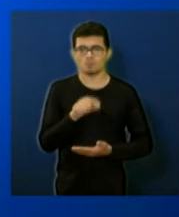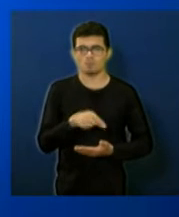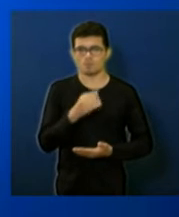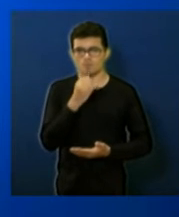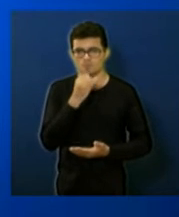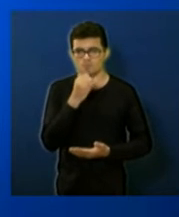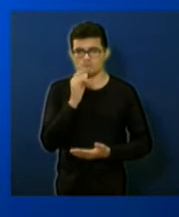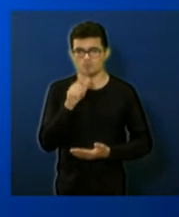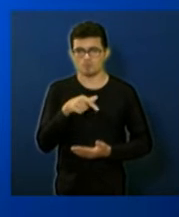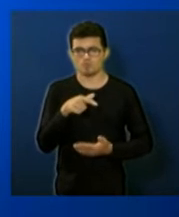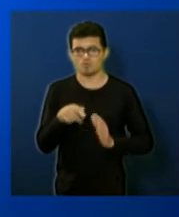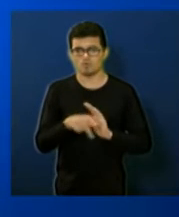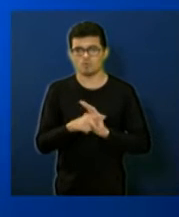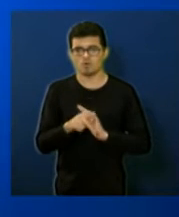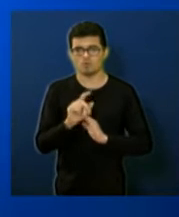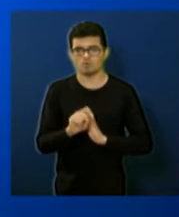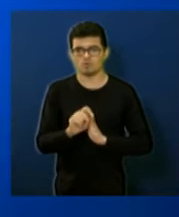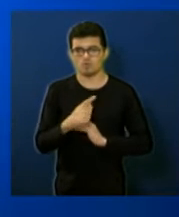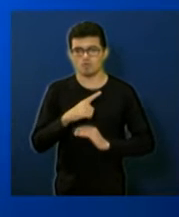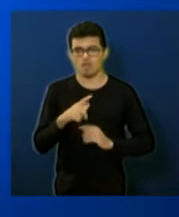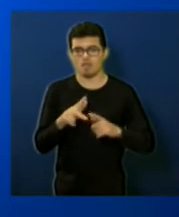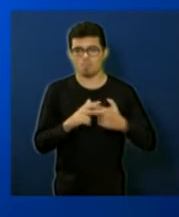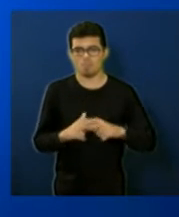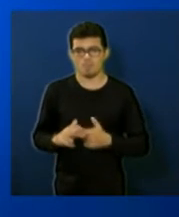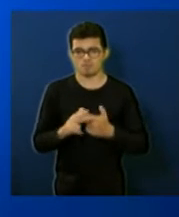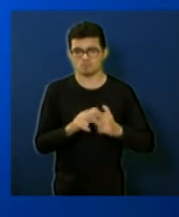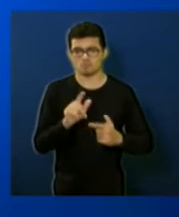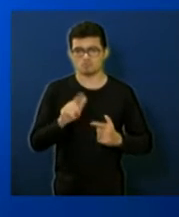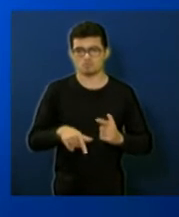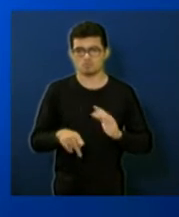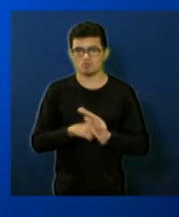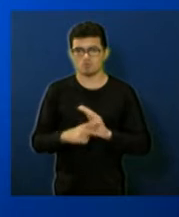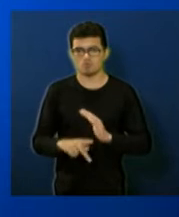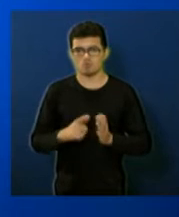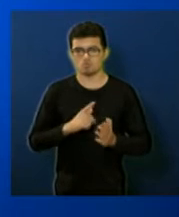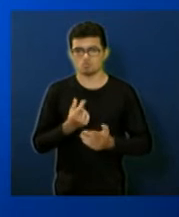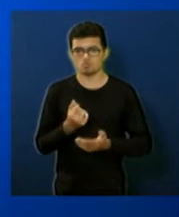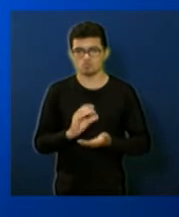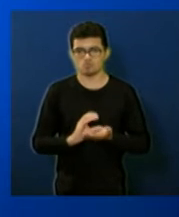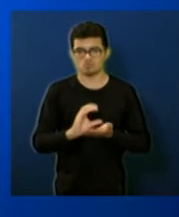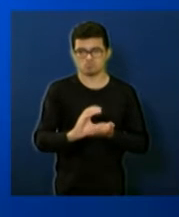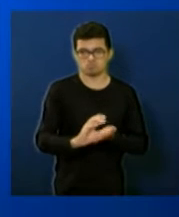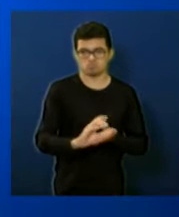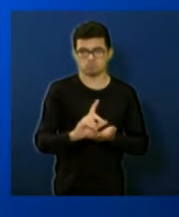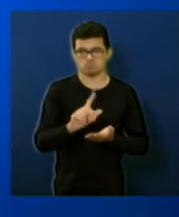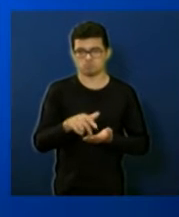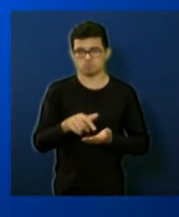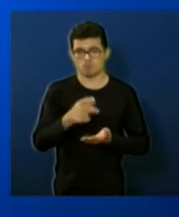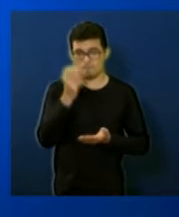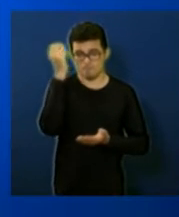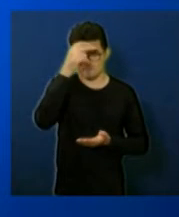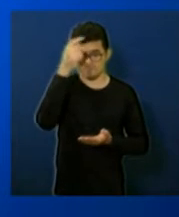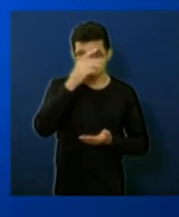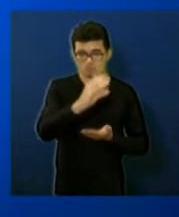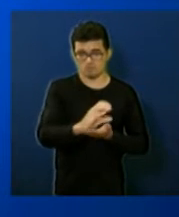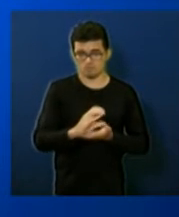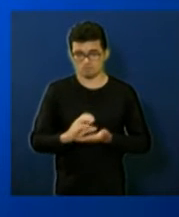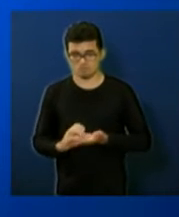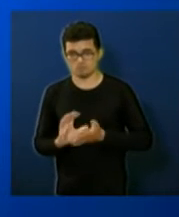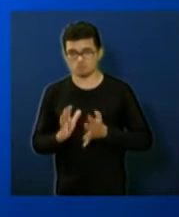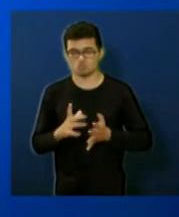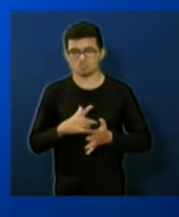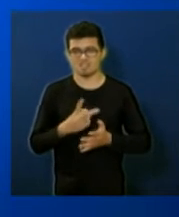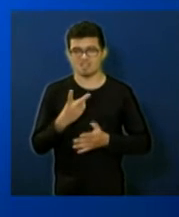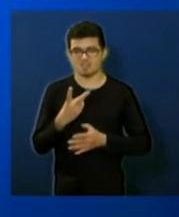nome pomposo na verdade nada mais é do que a manutenção é a receita é o repasse que se espera que o DAI espera da prefeitura como já vinha nos